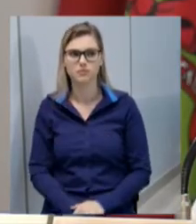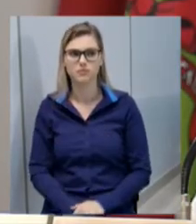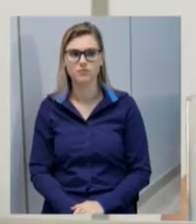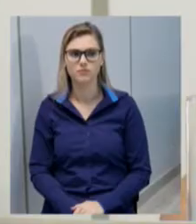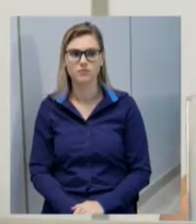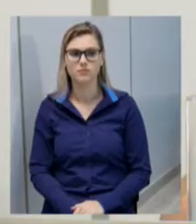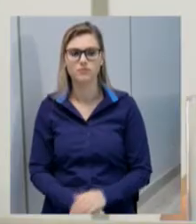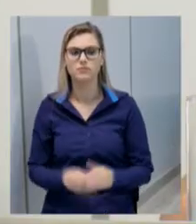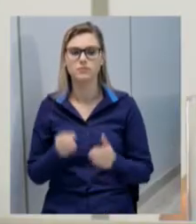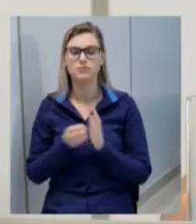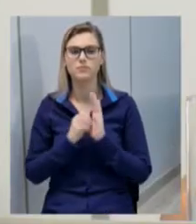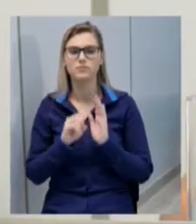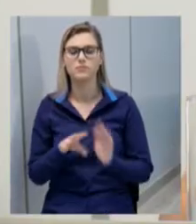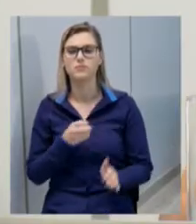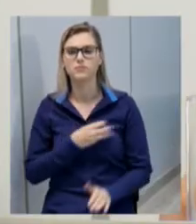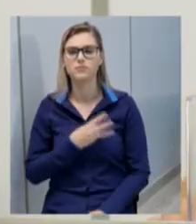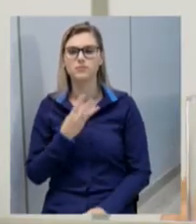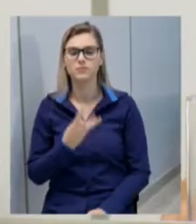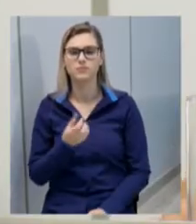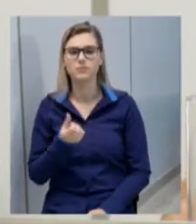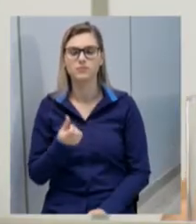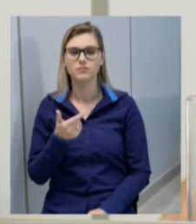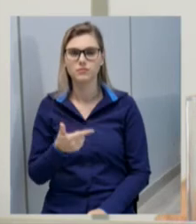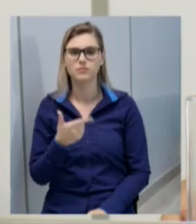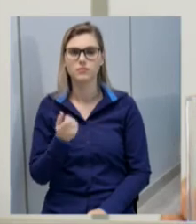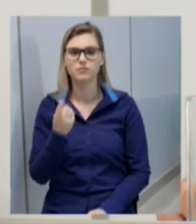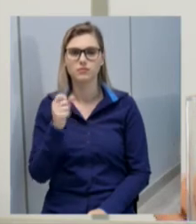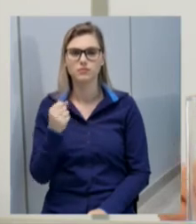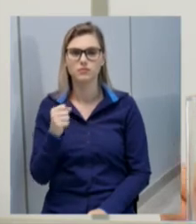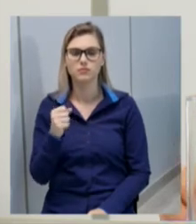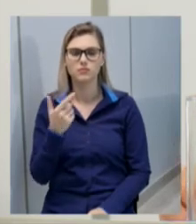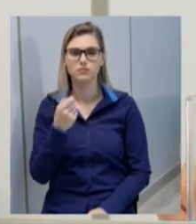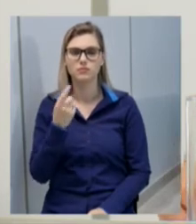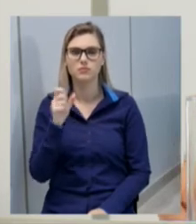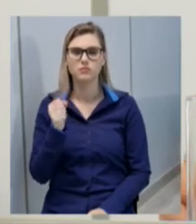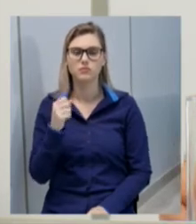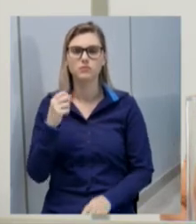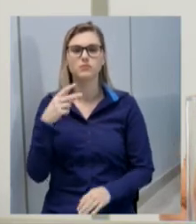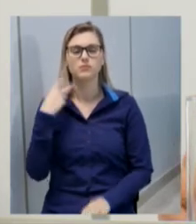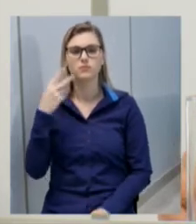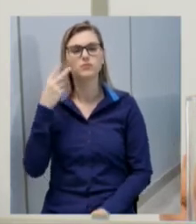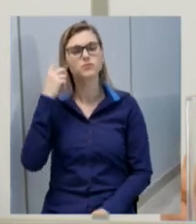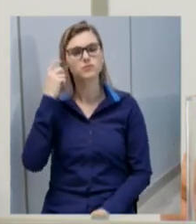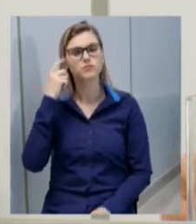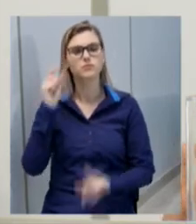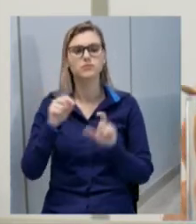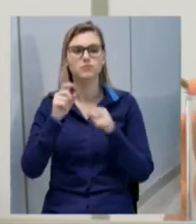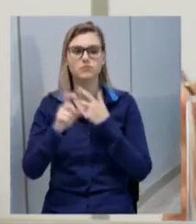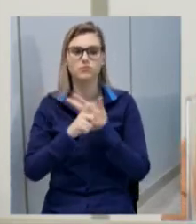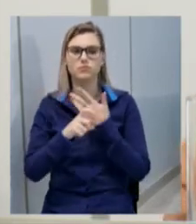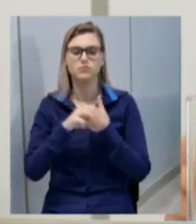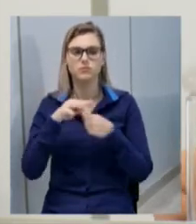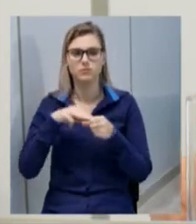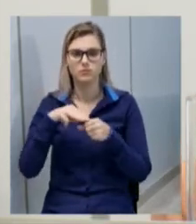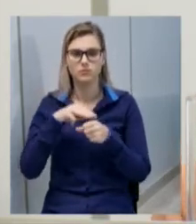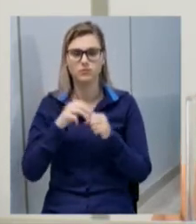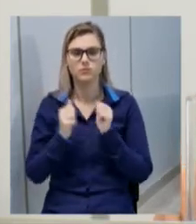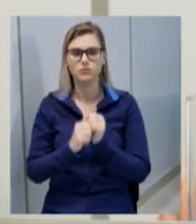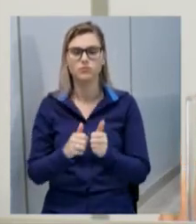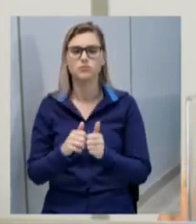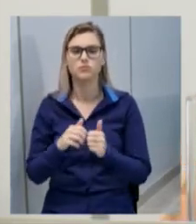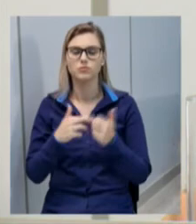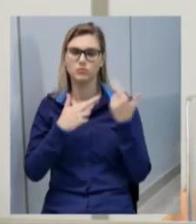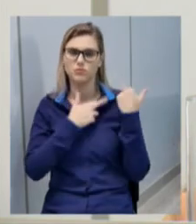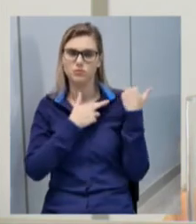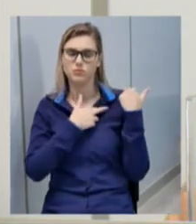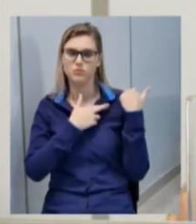indicação número 362 de 2018 do vereador João Paulo Menegate para que o Executivo Municipal através da